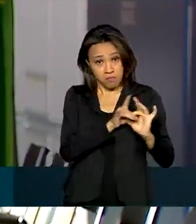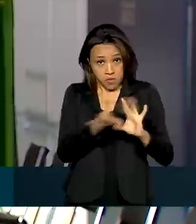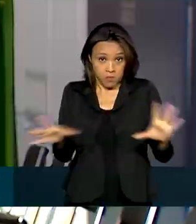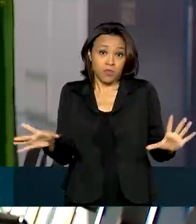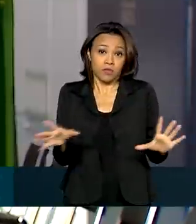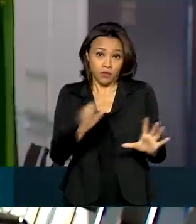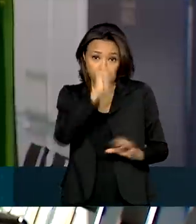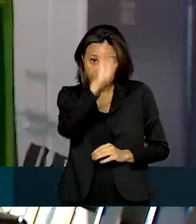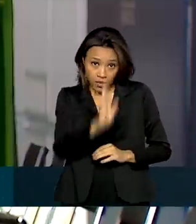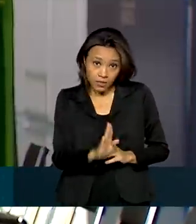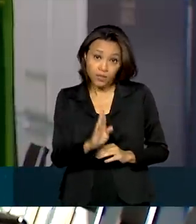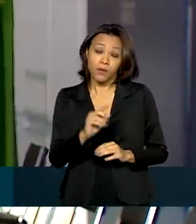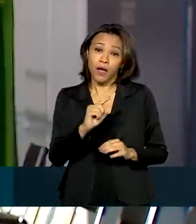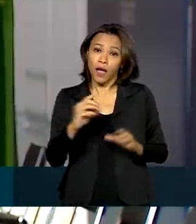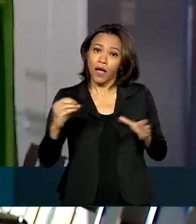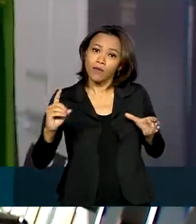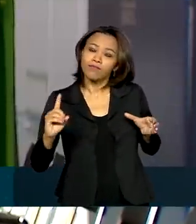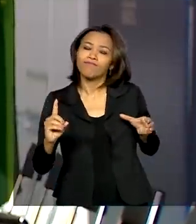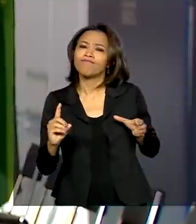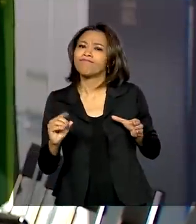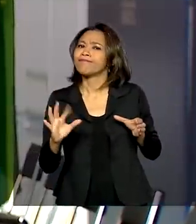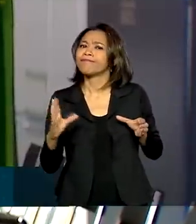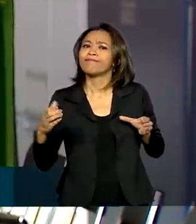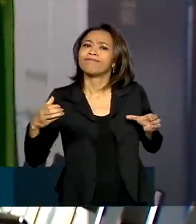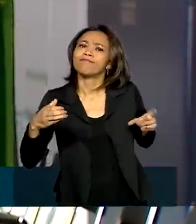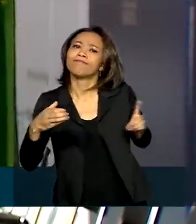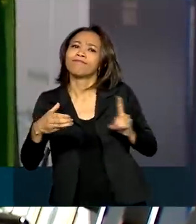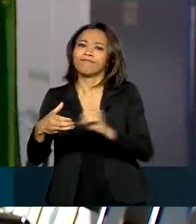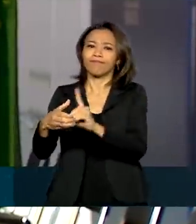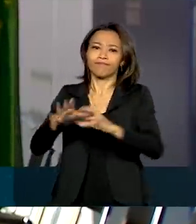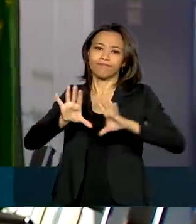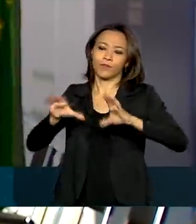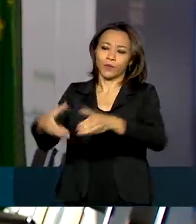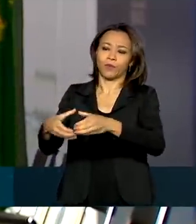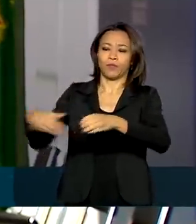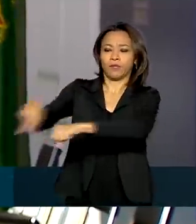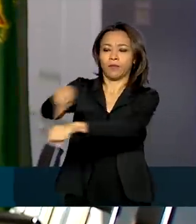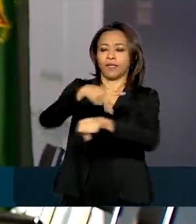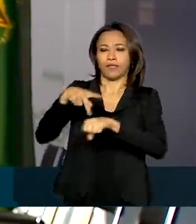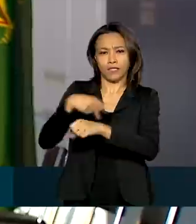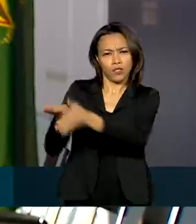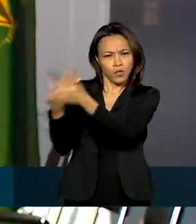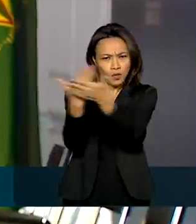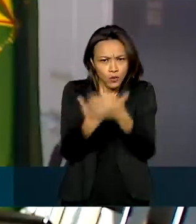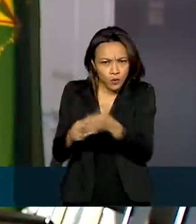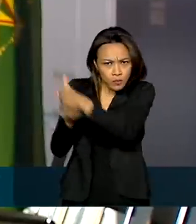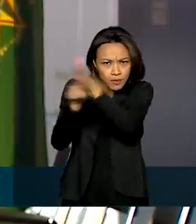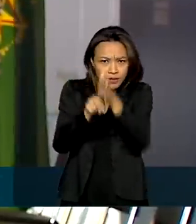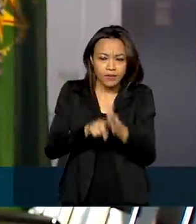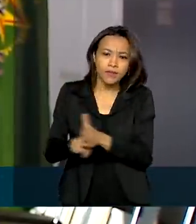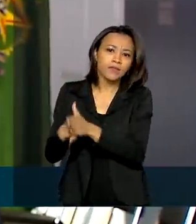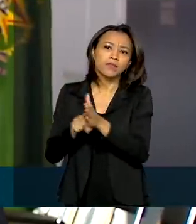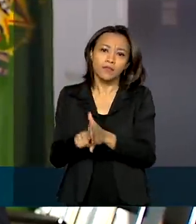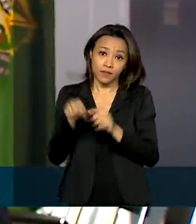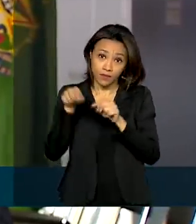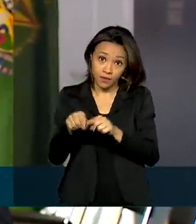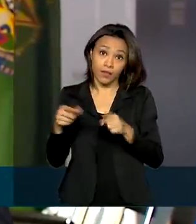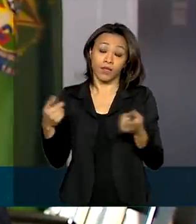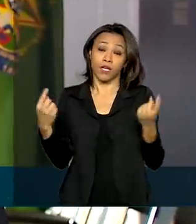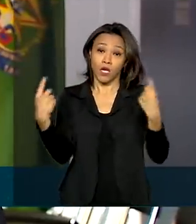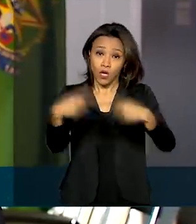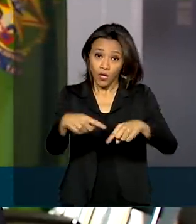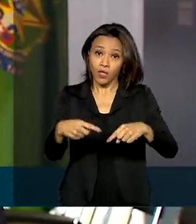ao Programa Global de Vacinas contra a Covid-19. O programa foi batizado de COVAX Facility.